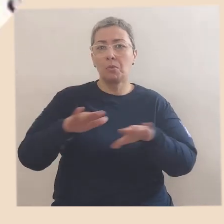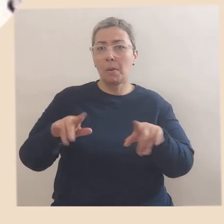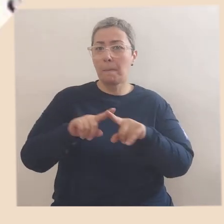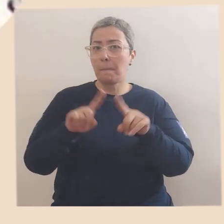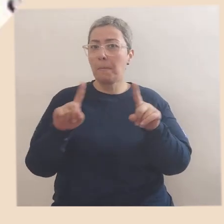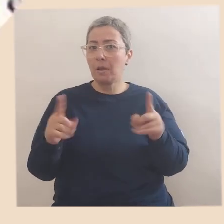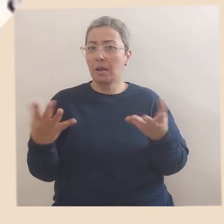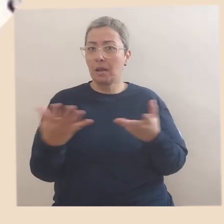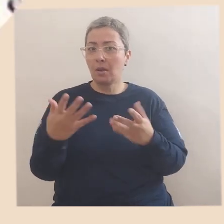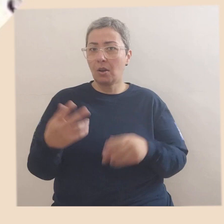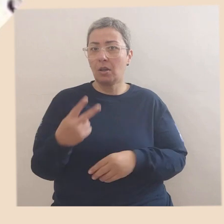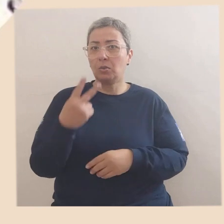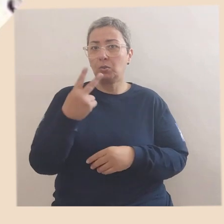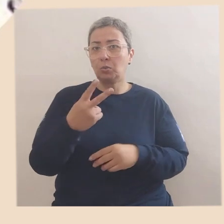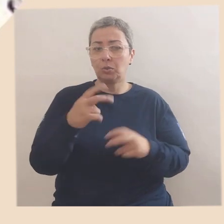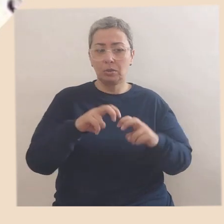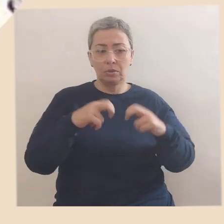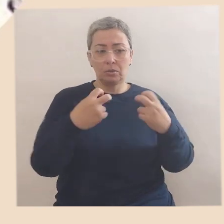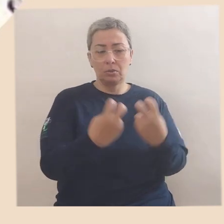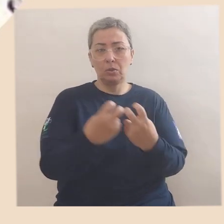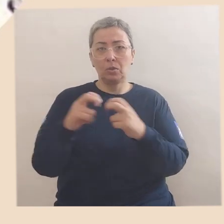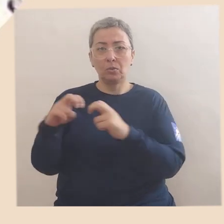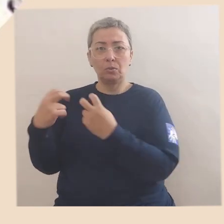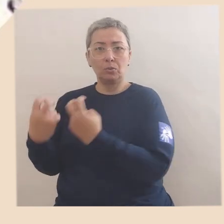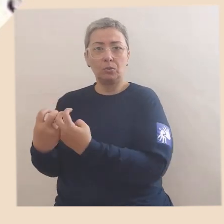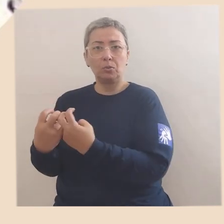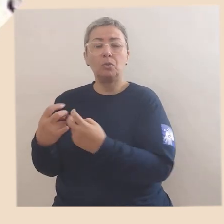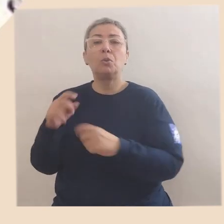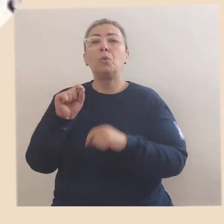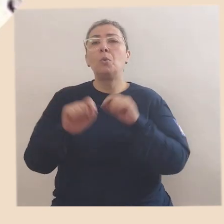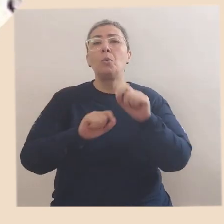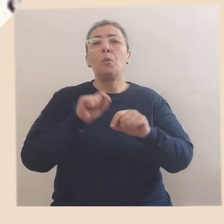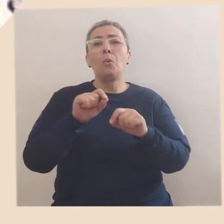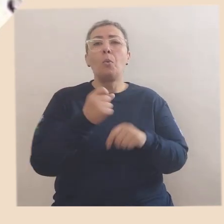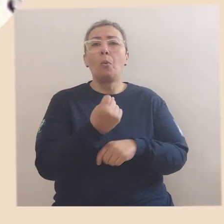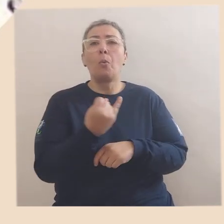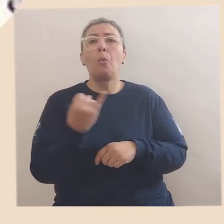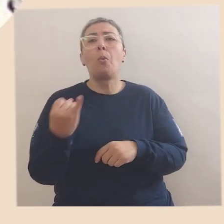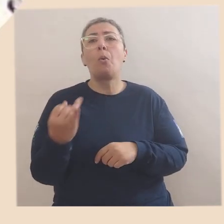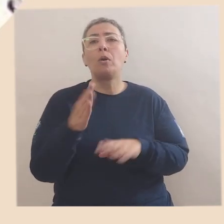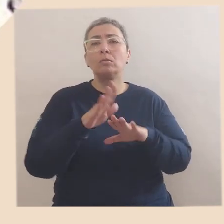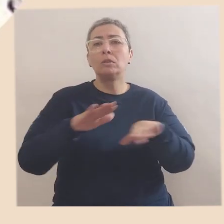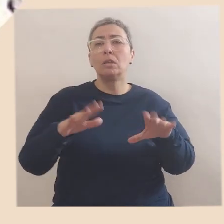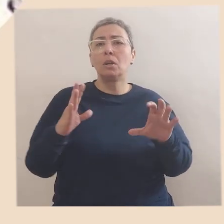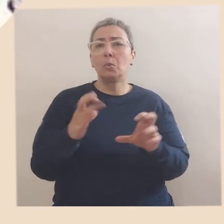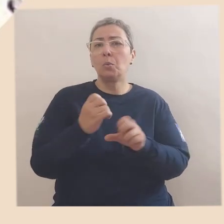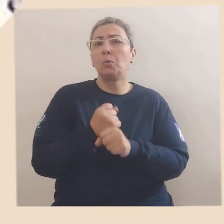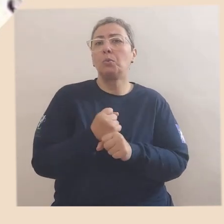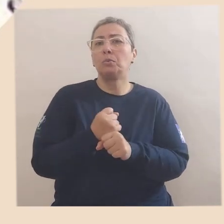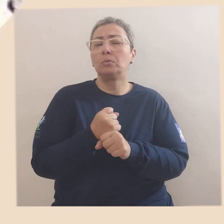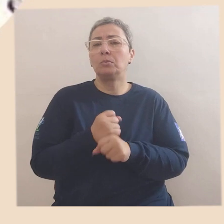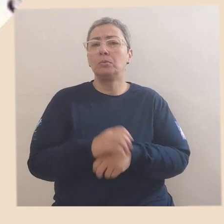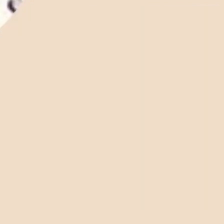Mas agora são duas rodas, são duas cirandas. Quantas crianças teríamos no total?